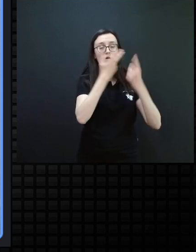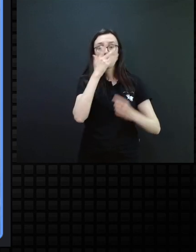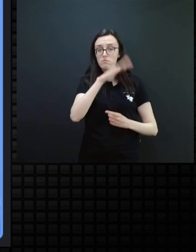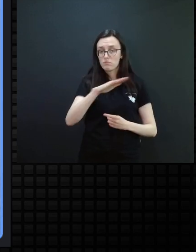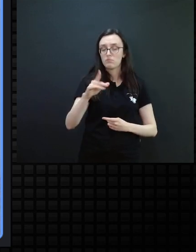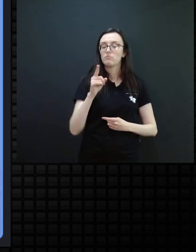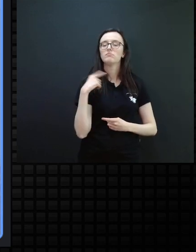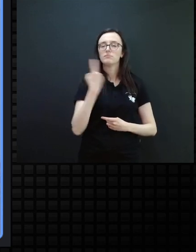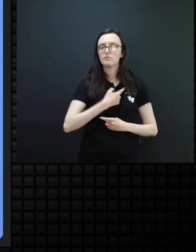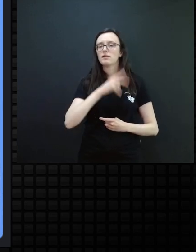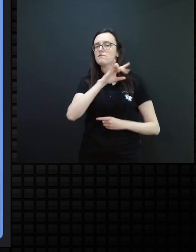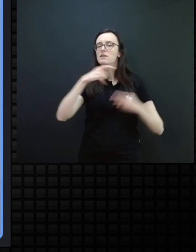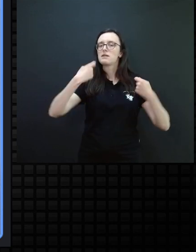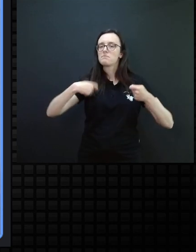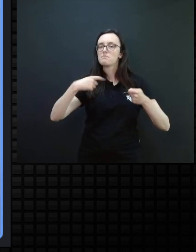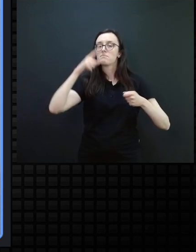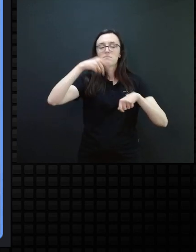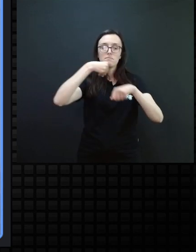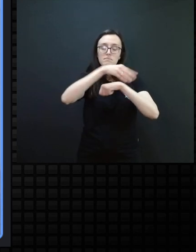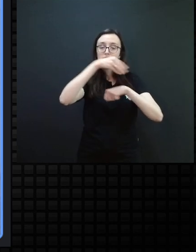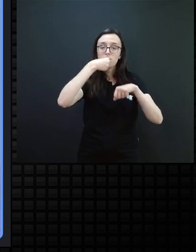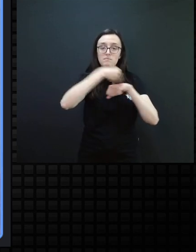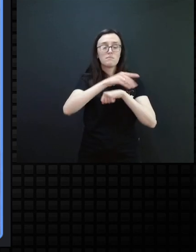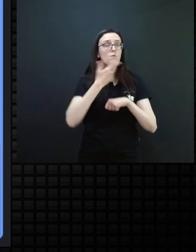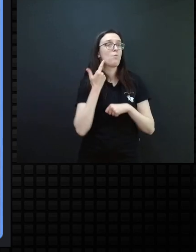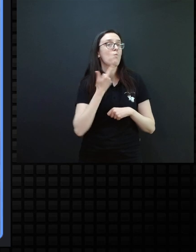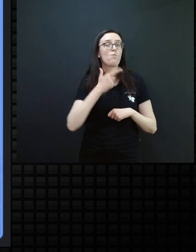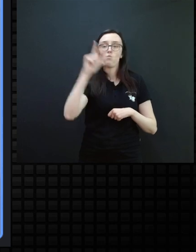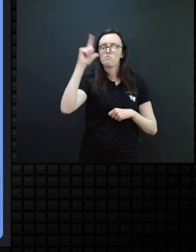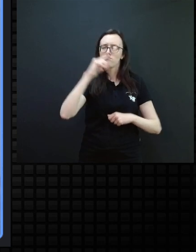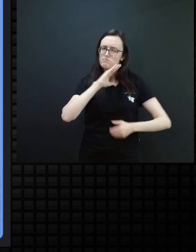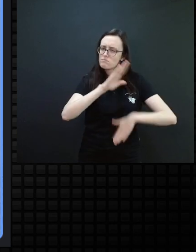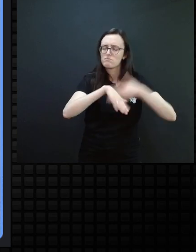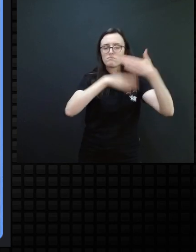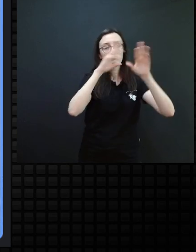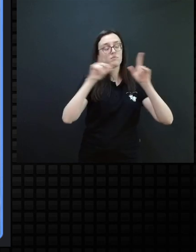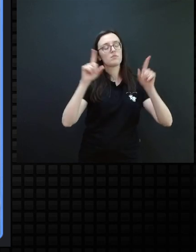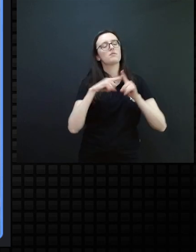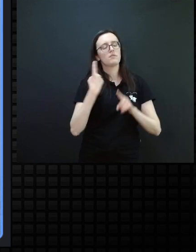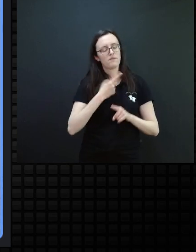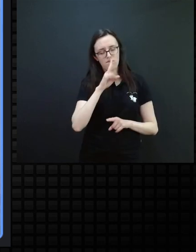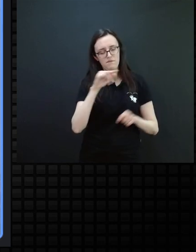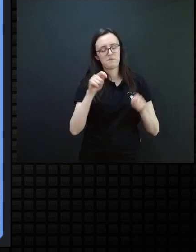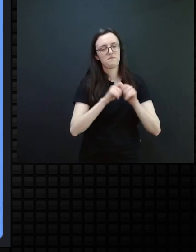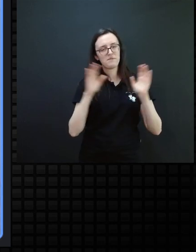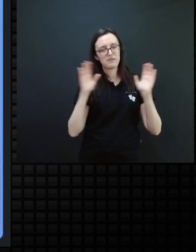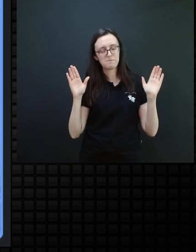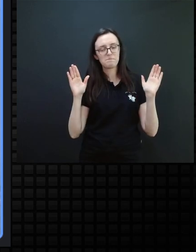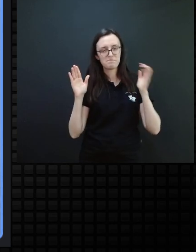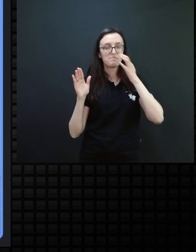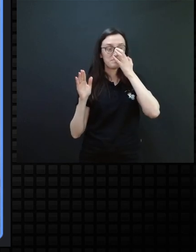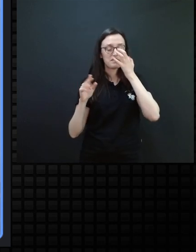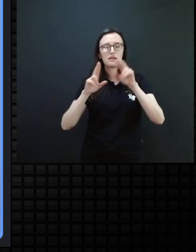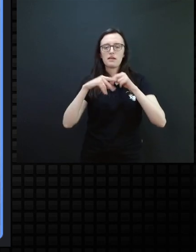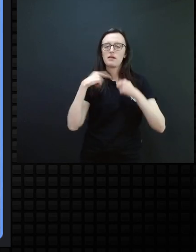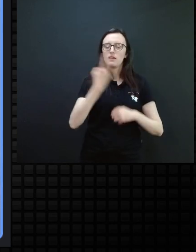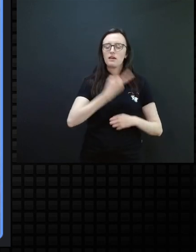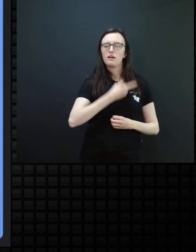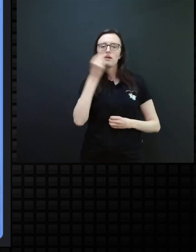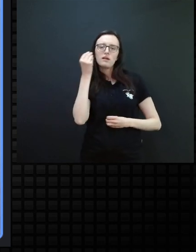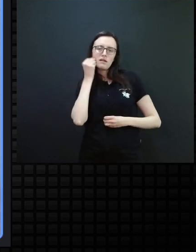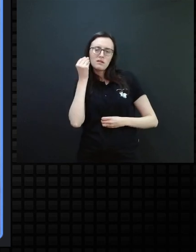nós vamos ter que fazer caminhos mais alternativos, mas nós faremos. Então, buscar